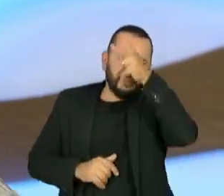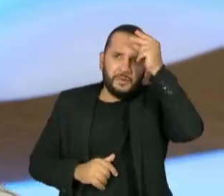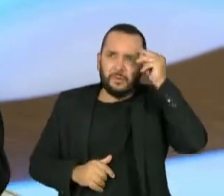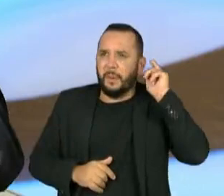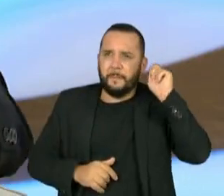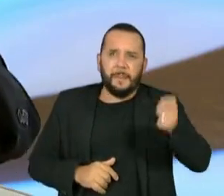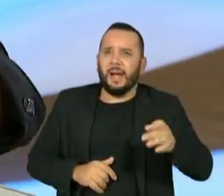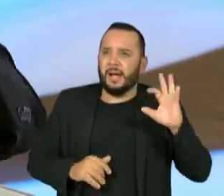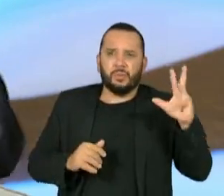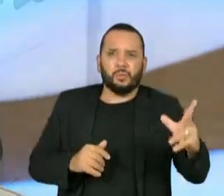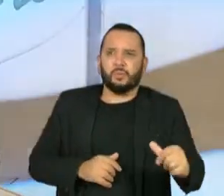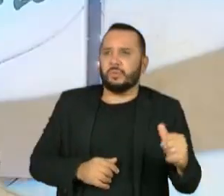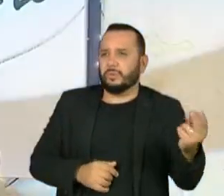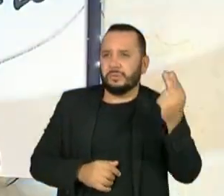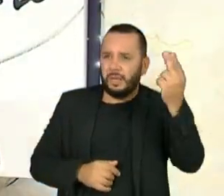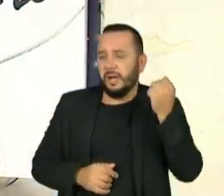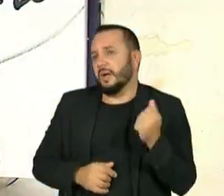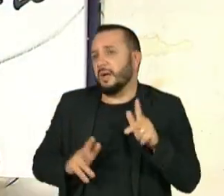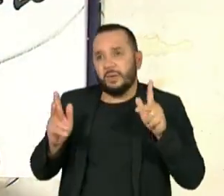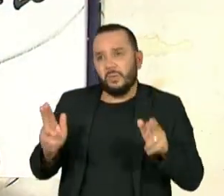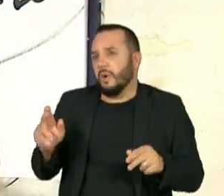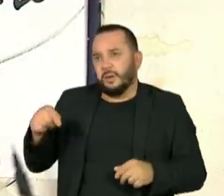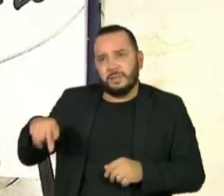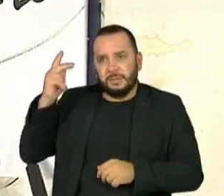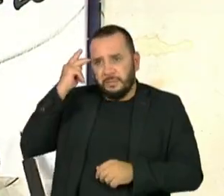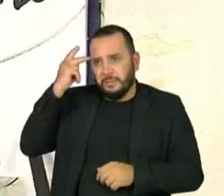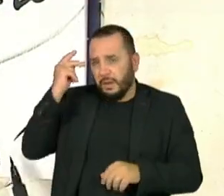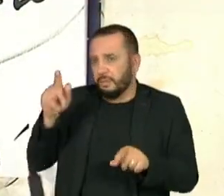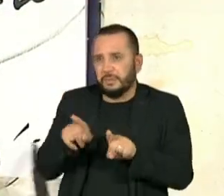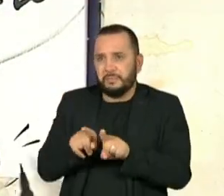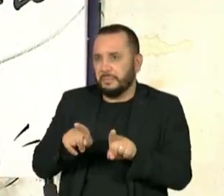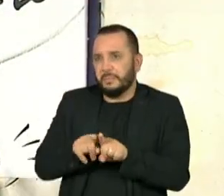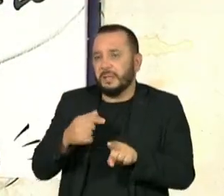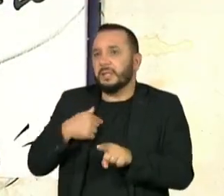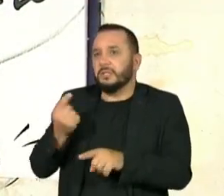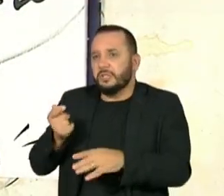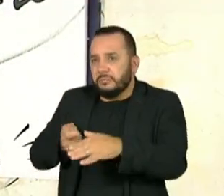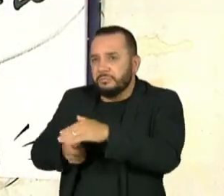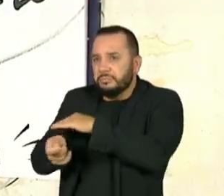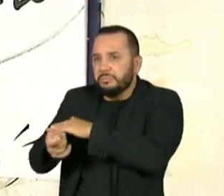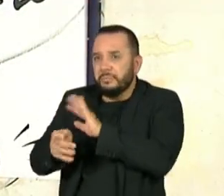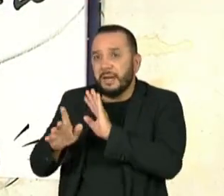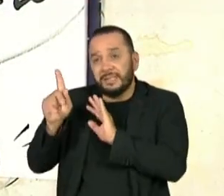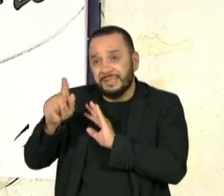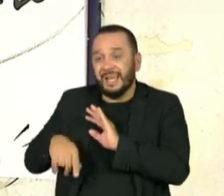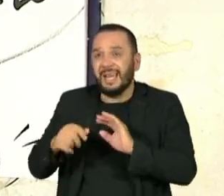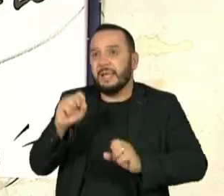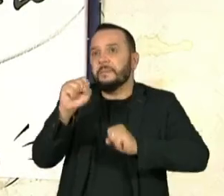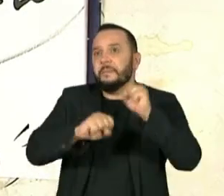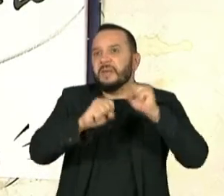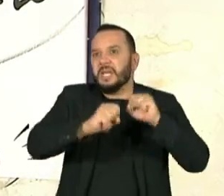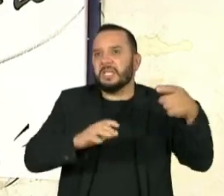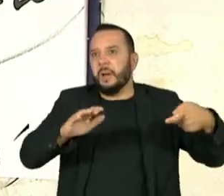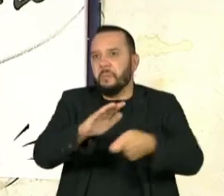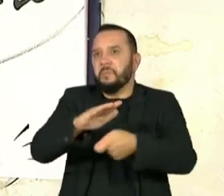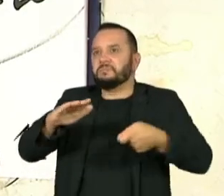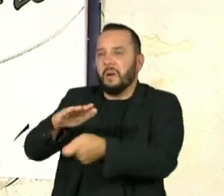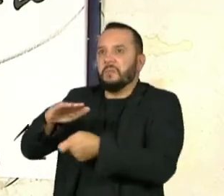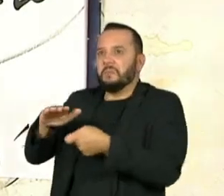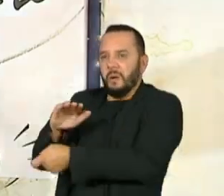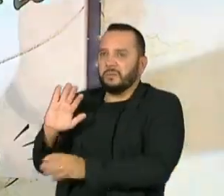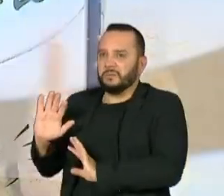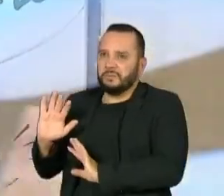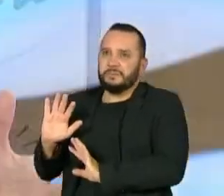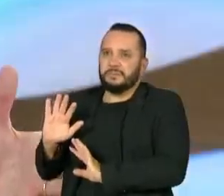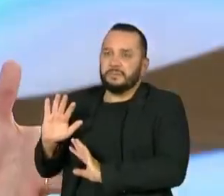Paulo também dá, é um subsídio que ajuda, mas não resolve o problema. Então, foi uma decisão estratégica para preservar essa